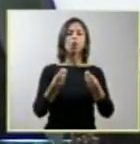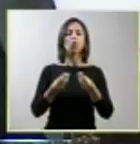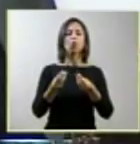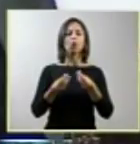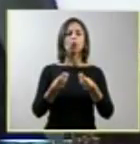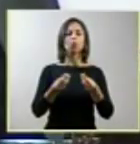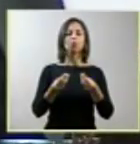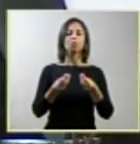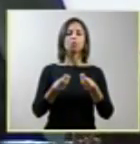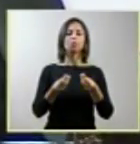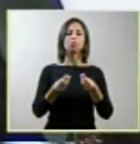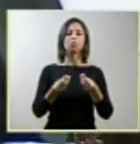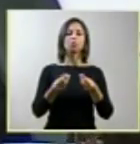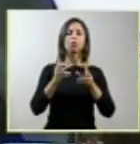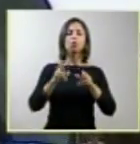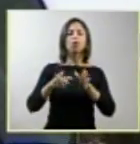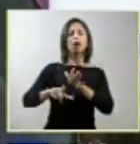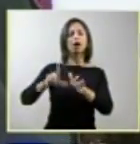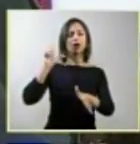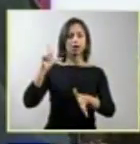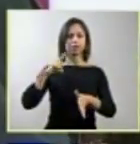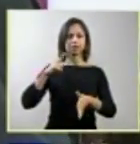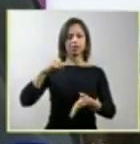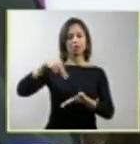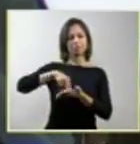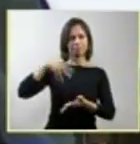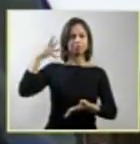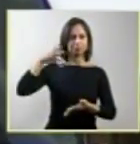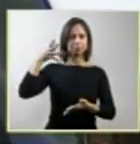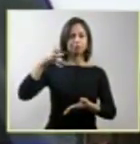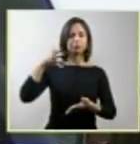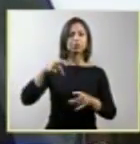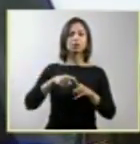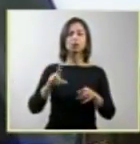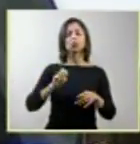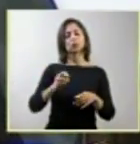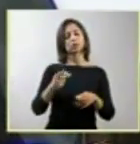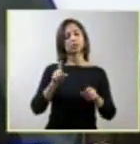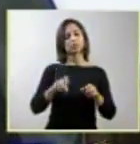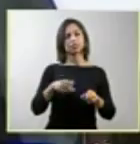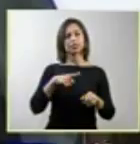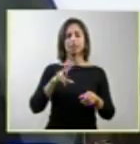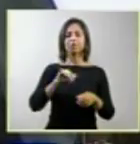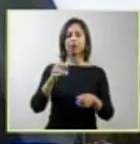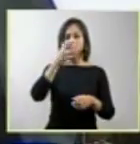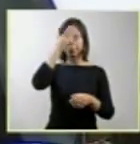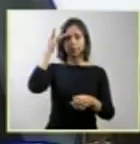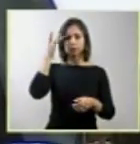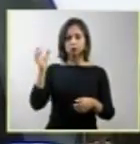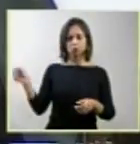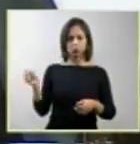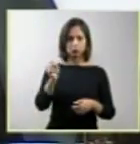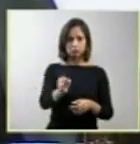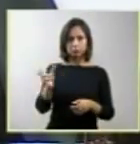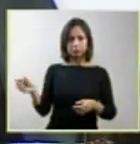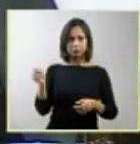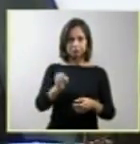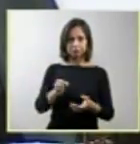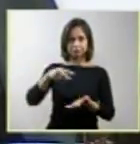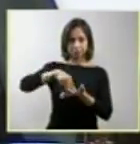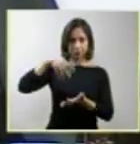na última sentada. Ou seja, nós teremos exposições de 15 minutos,